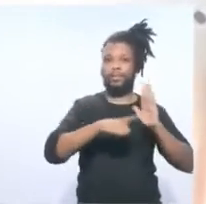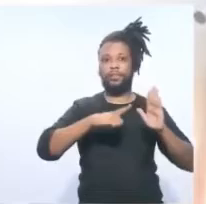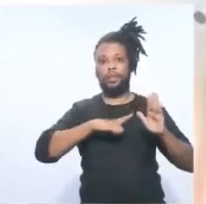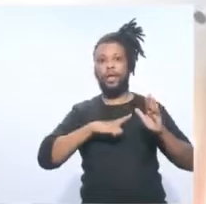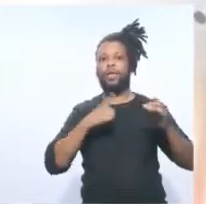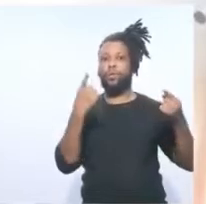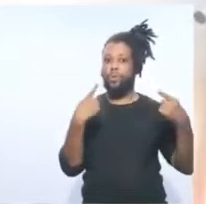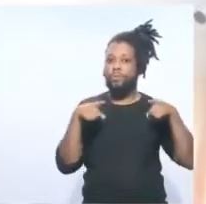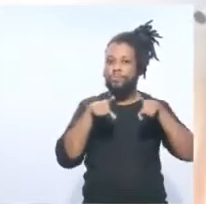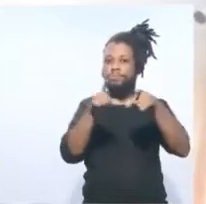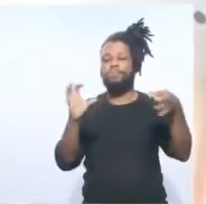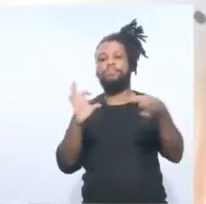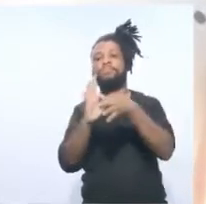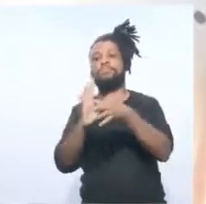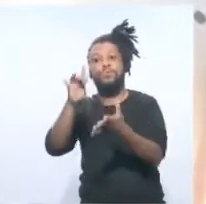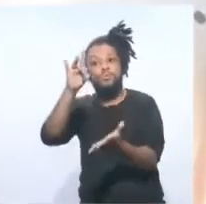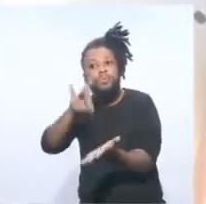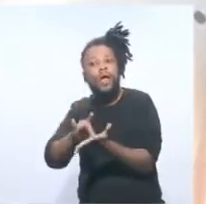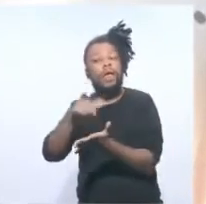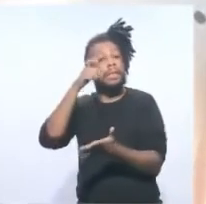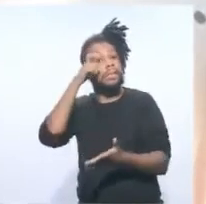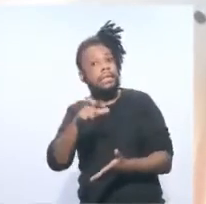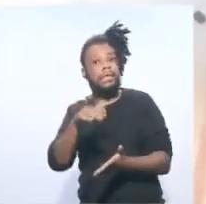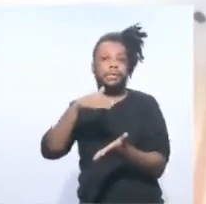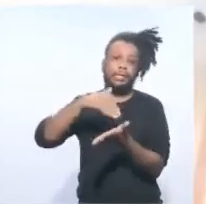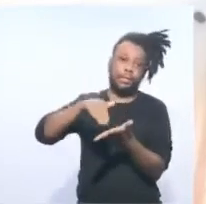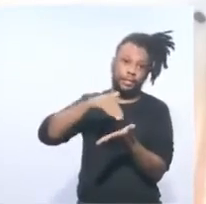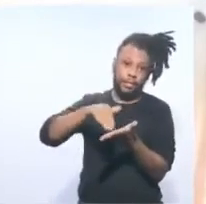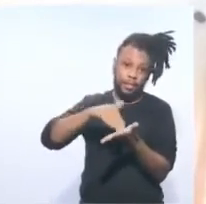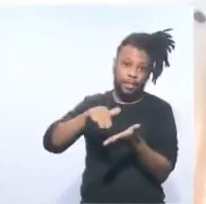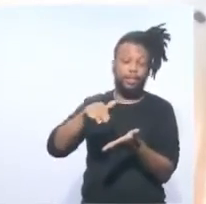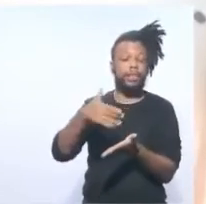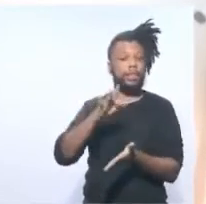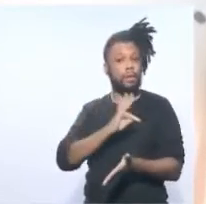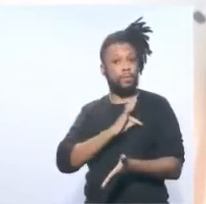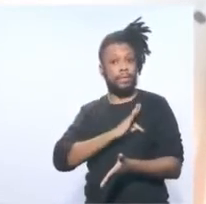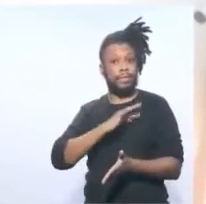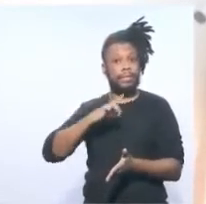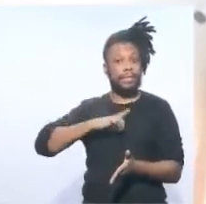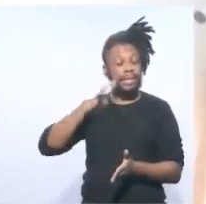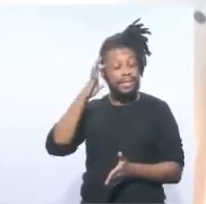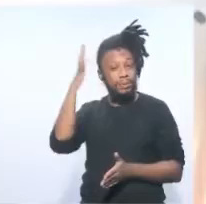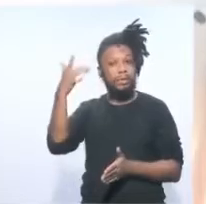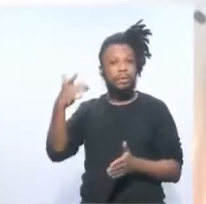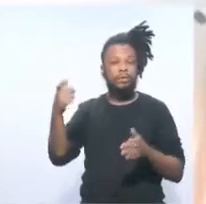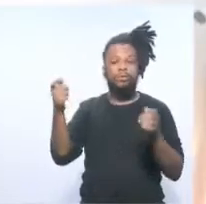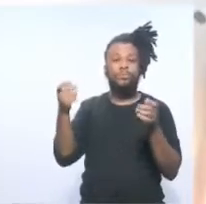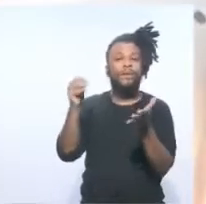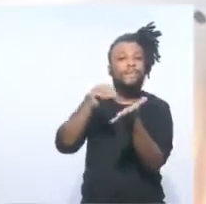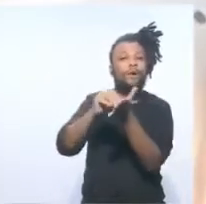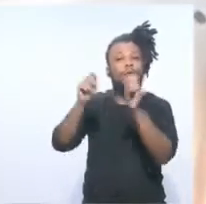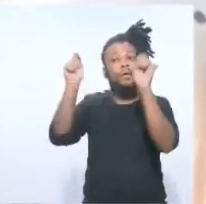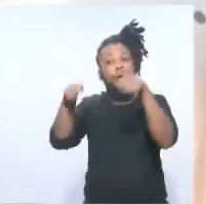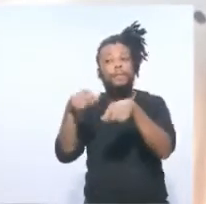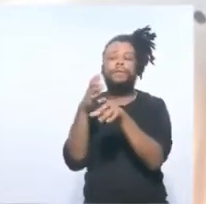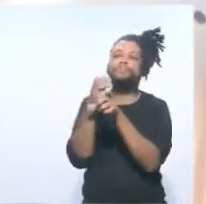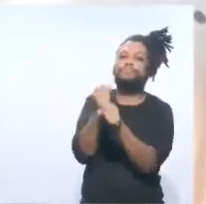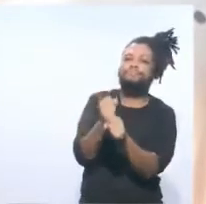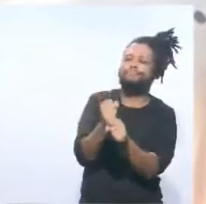consonância com o legítimo interesse dessa Secretaria, visto que a CEPOL encontra-se em situação de incapacidade orçamentária e etc.